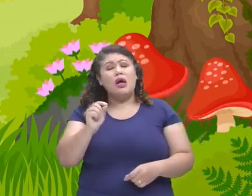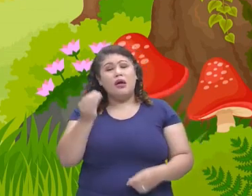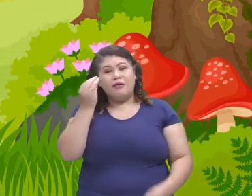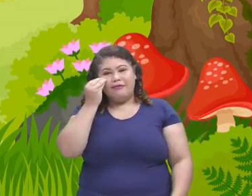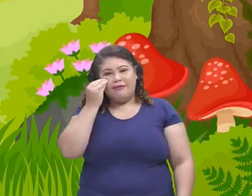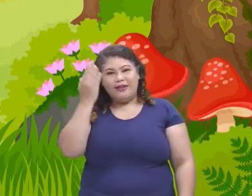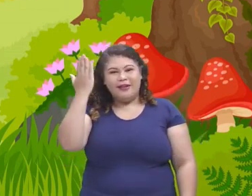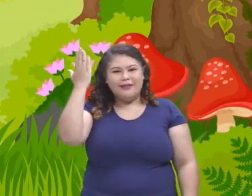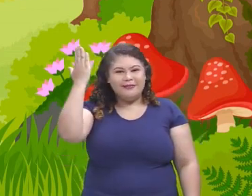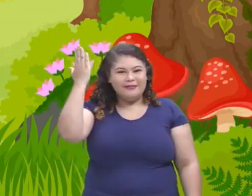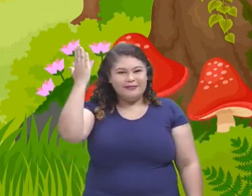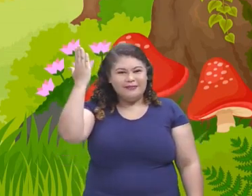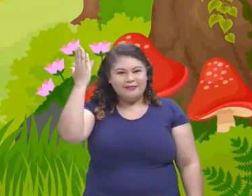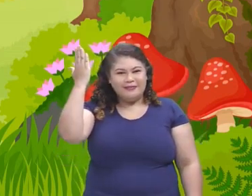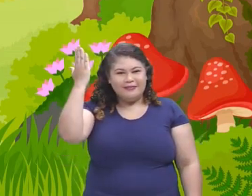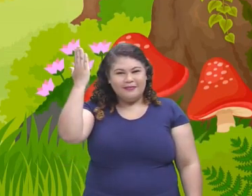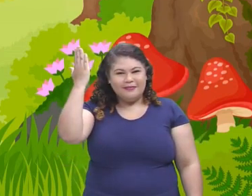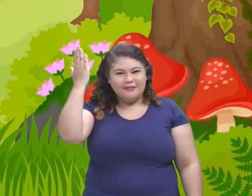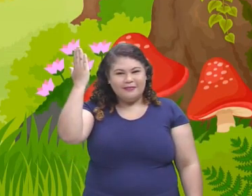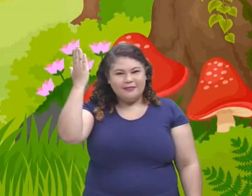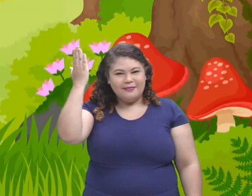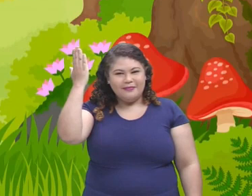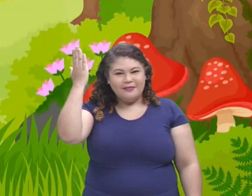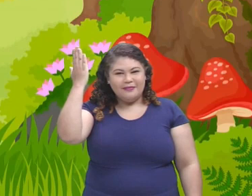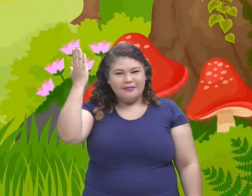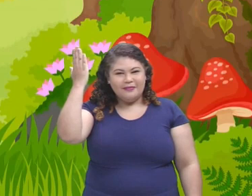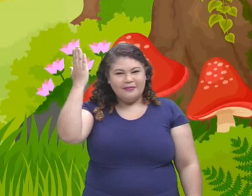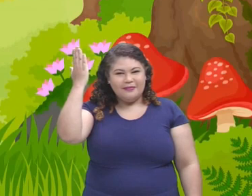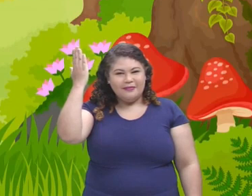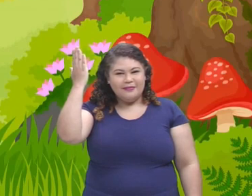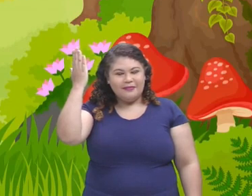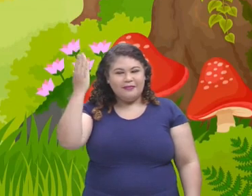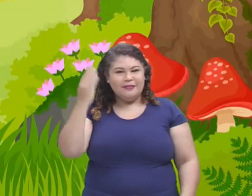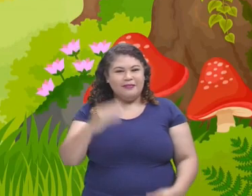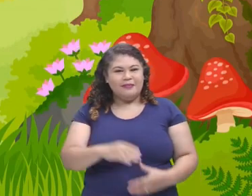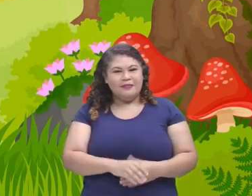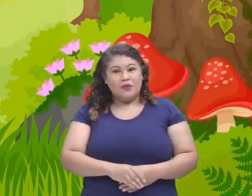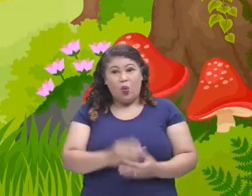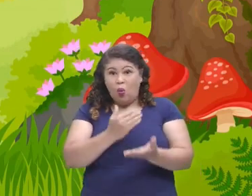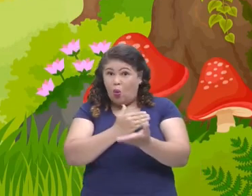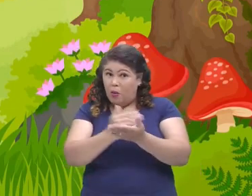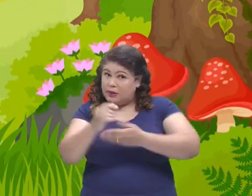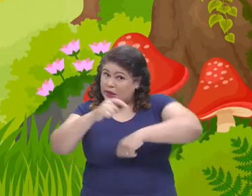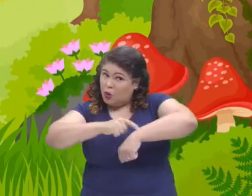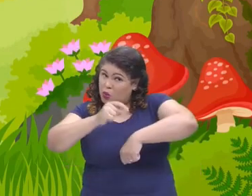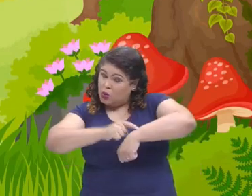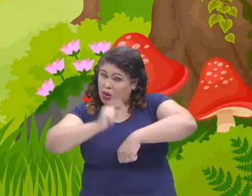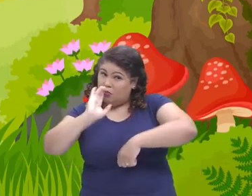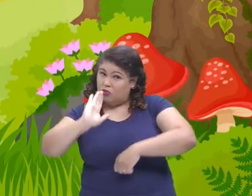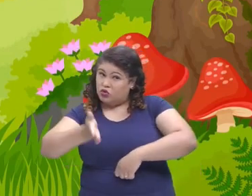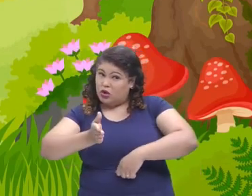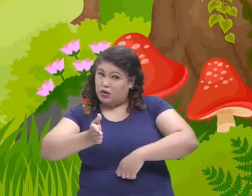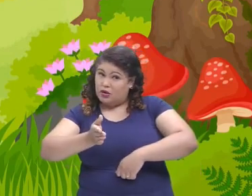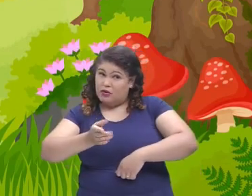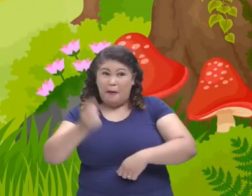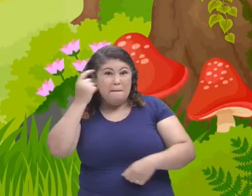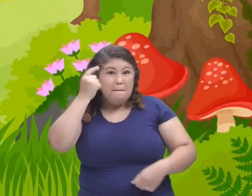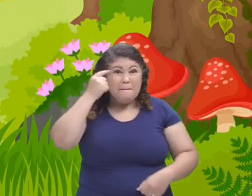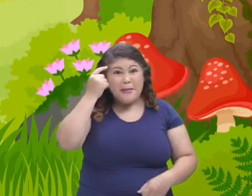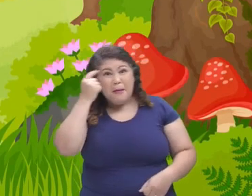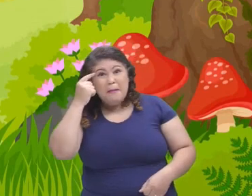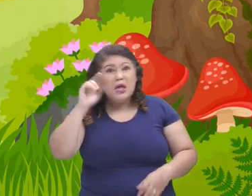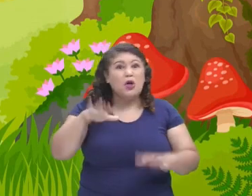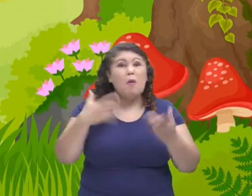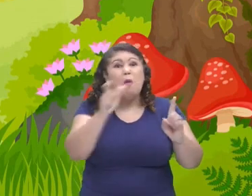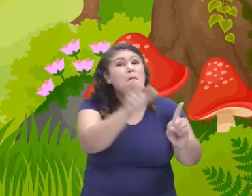começar a correr. O nosso tempo vai começar agora. Estão pensando, crianças?